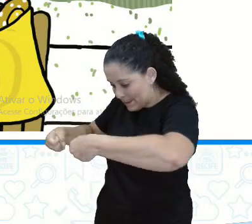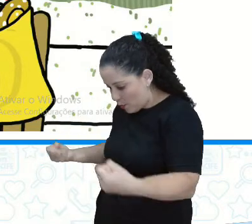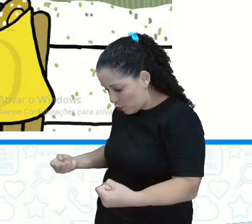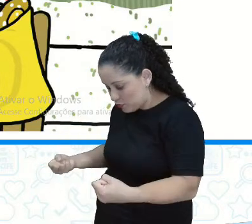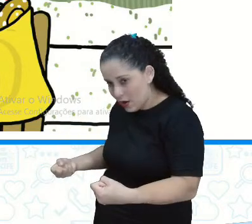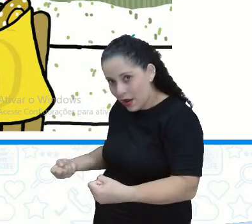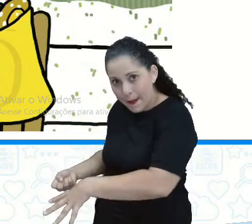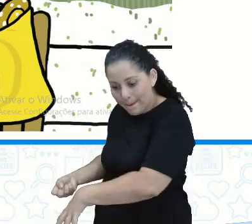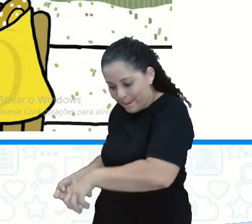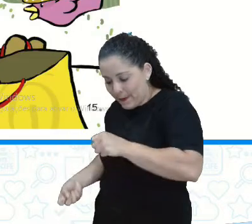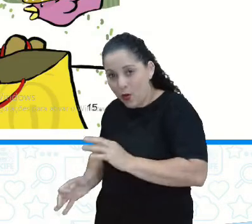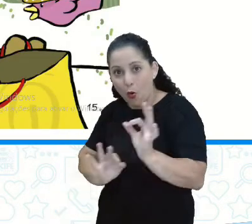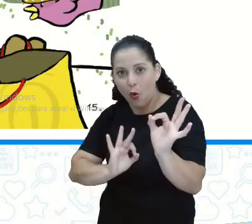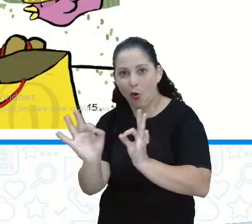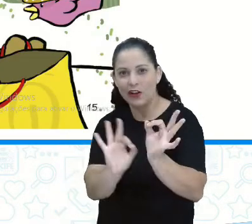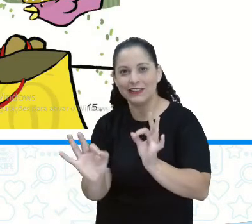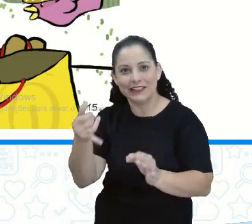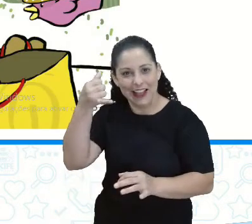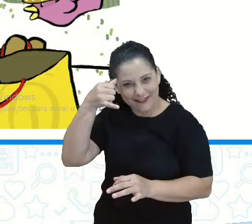arrumar a vaquinha